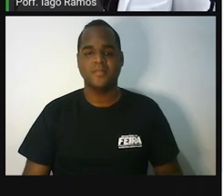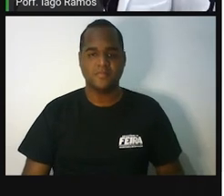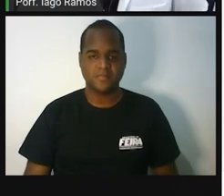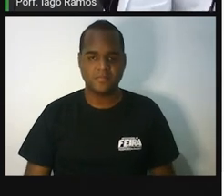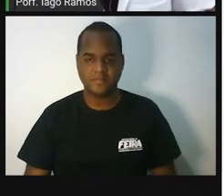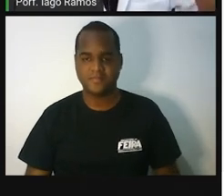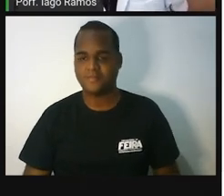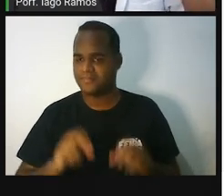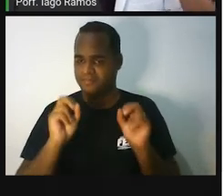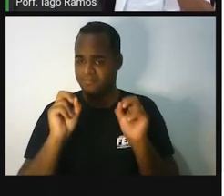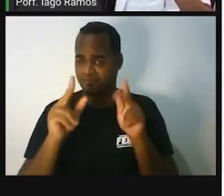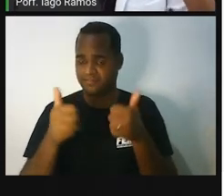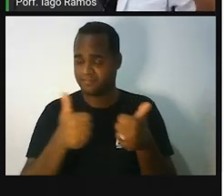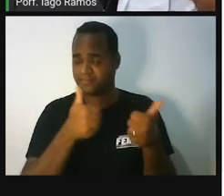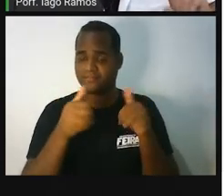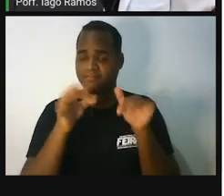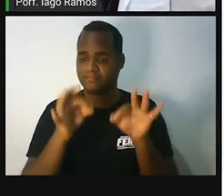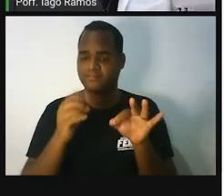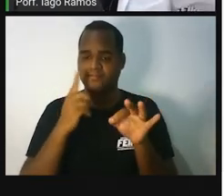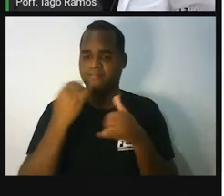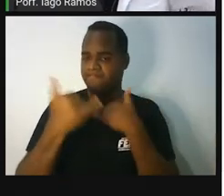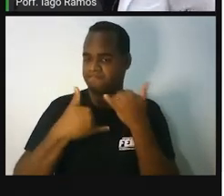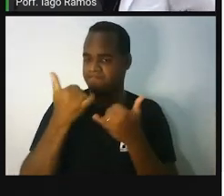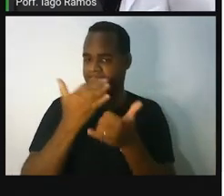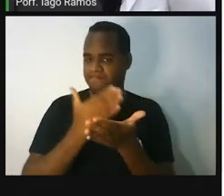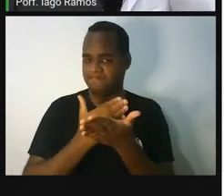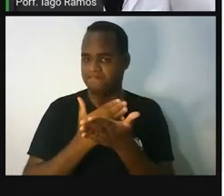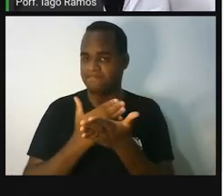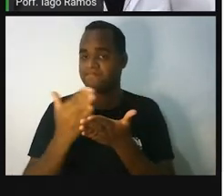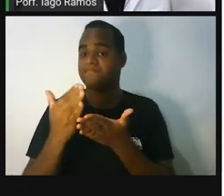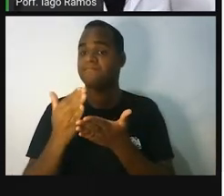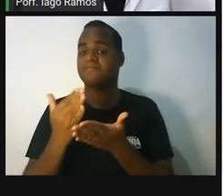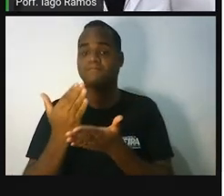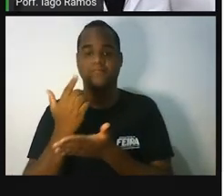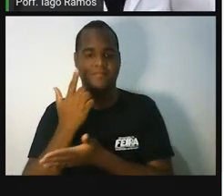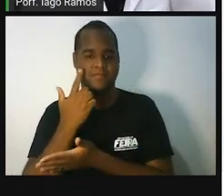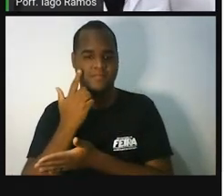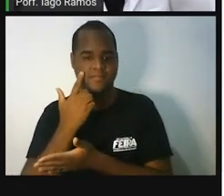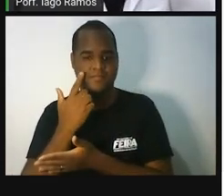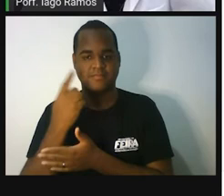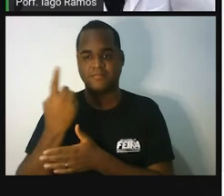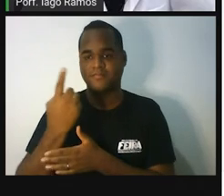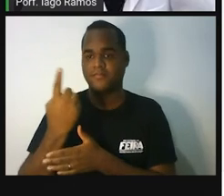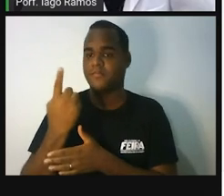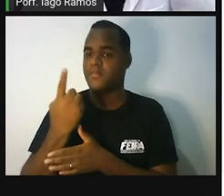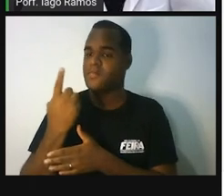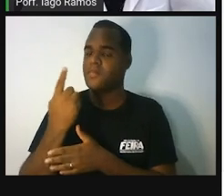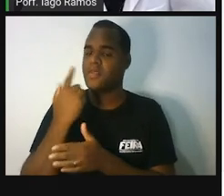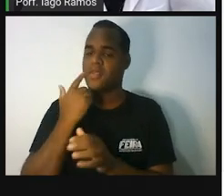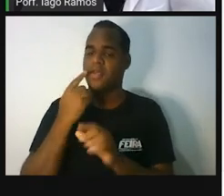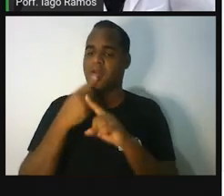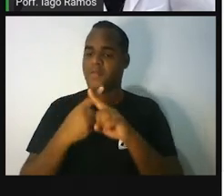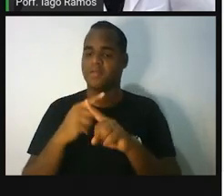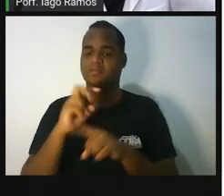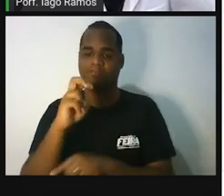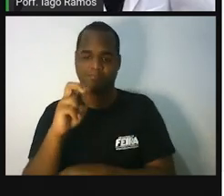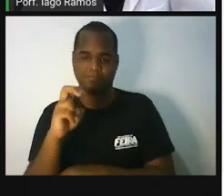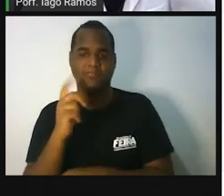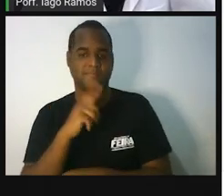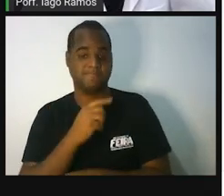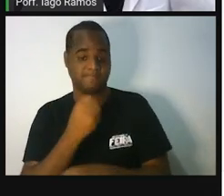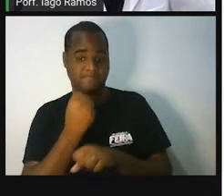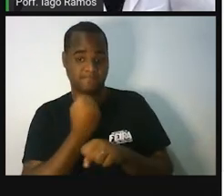Bom, então vamos lá. Começando a brincadeira agora. O primeiro passo é multiplicar o número do calçado por 5.